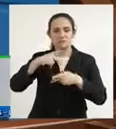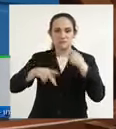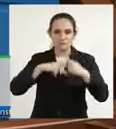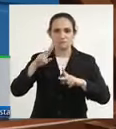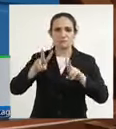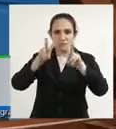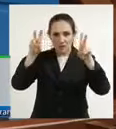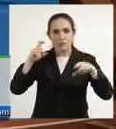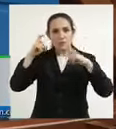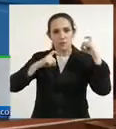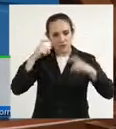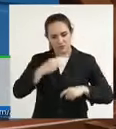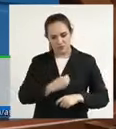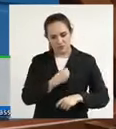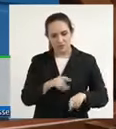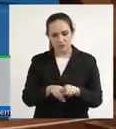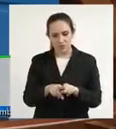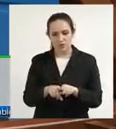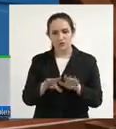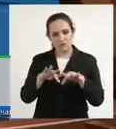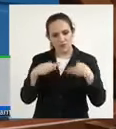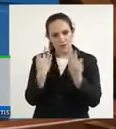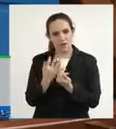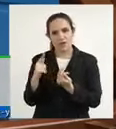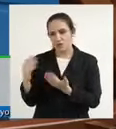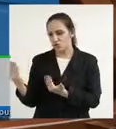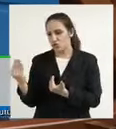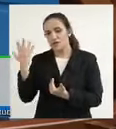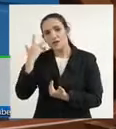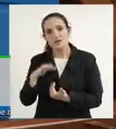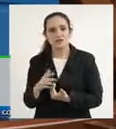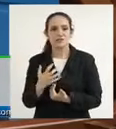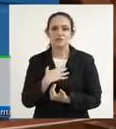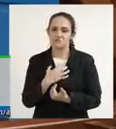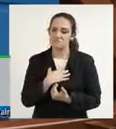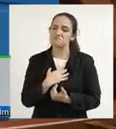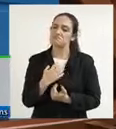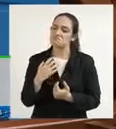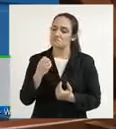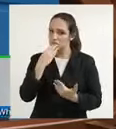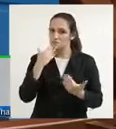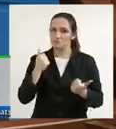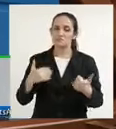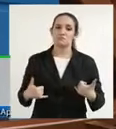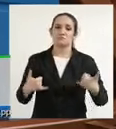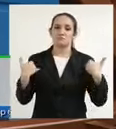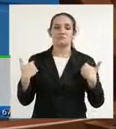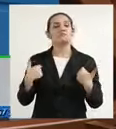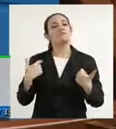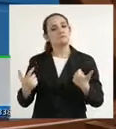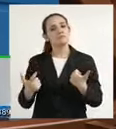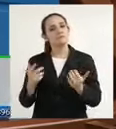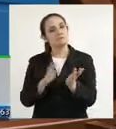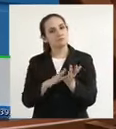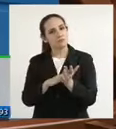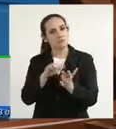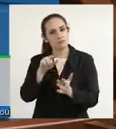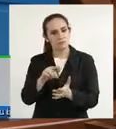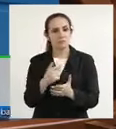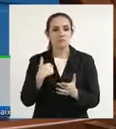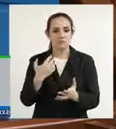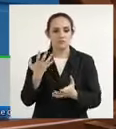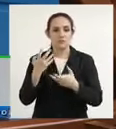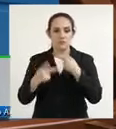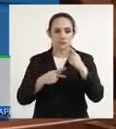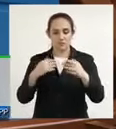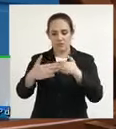que mais precisam que são aqueles considerados vulneráveis que são as nossas crianças eu só tenho a parabenizar e dizer que a